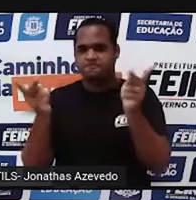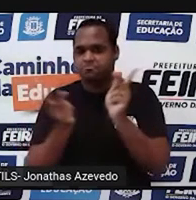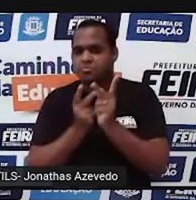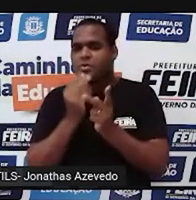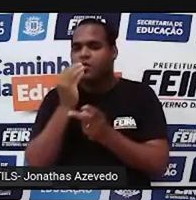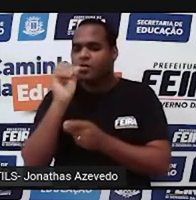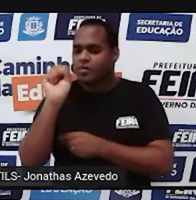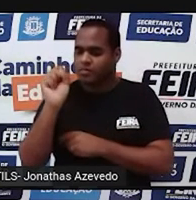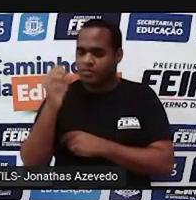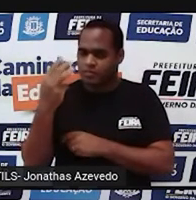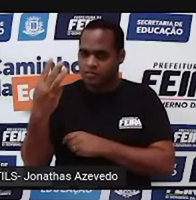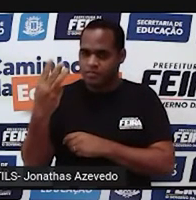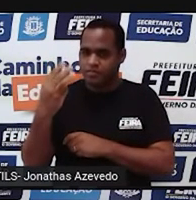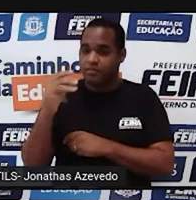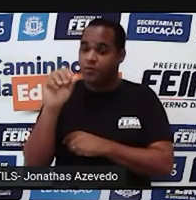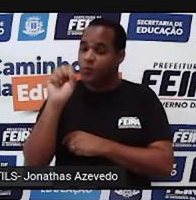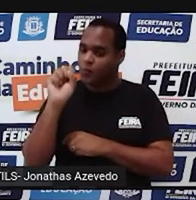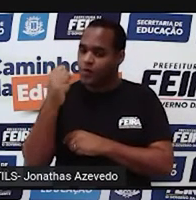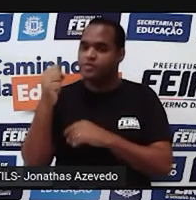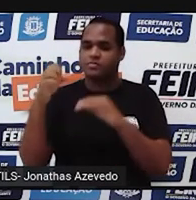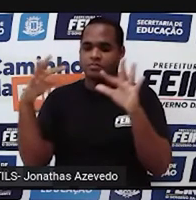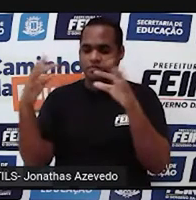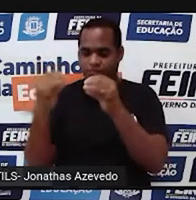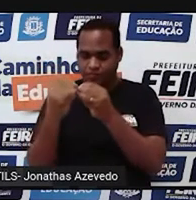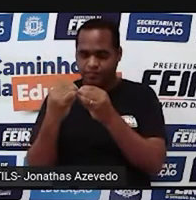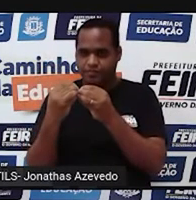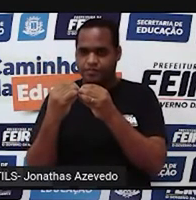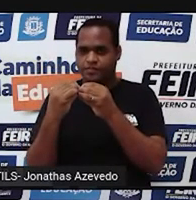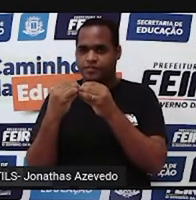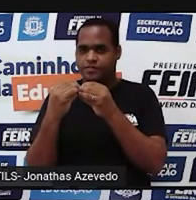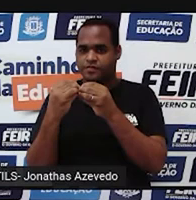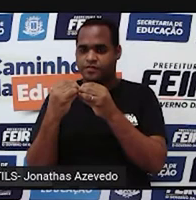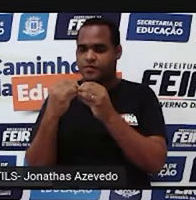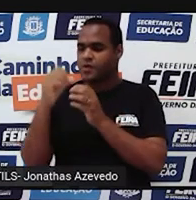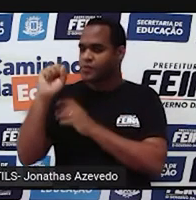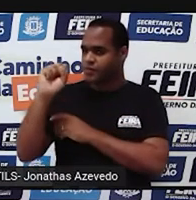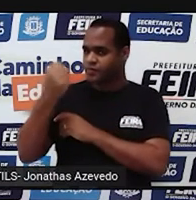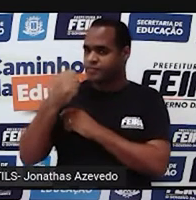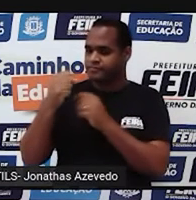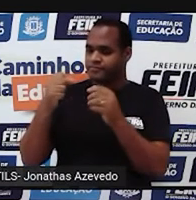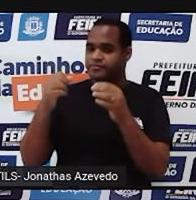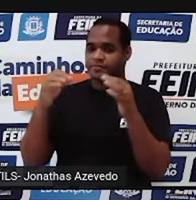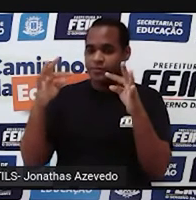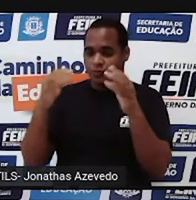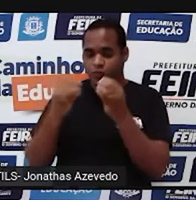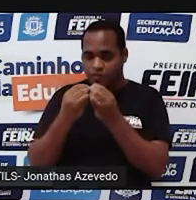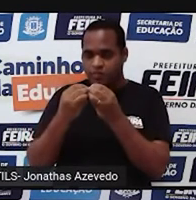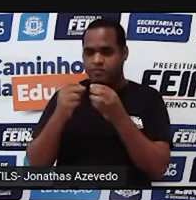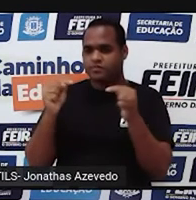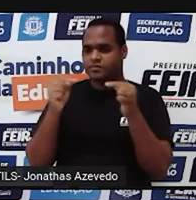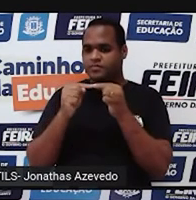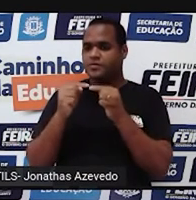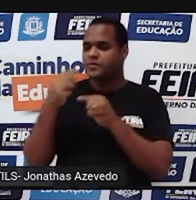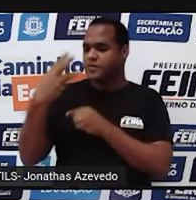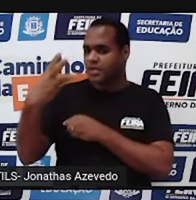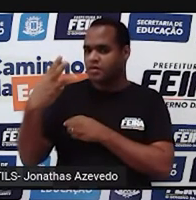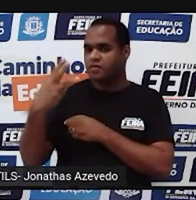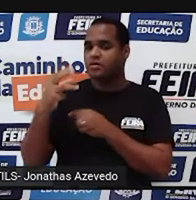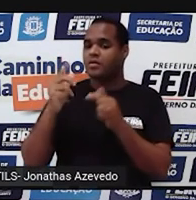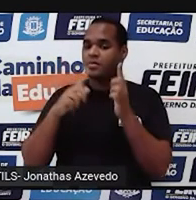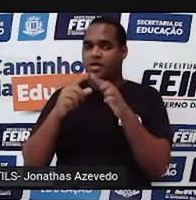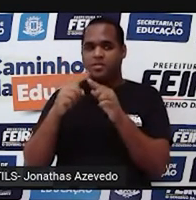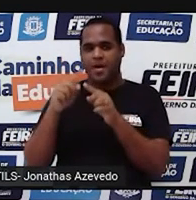Oito pedaços é o todo. Os três pedaços que eu comi é uma parte.